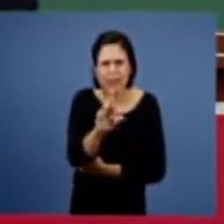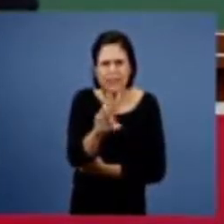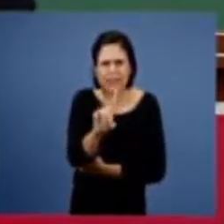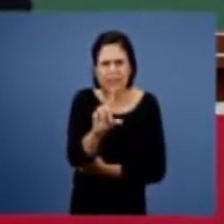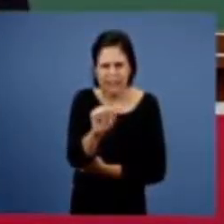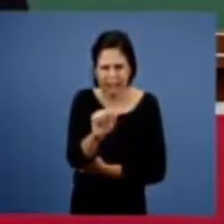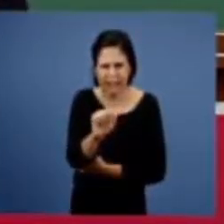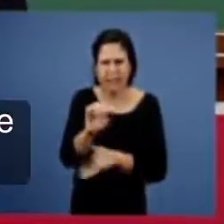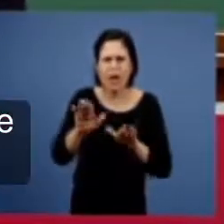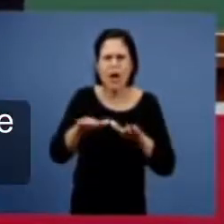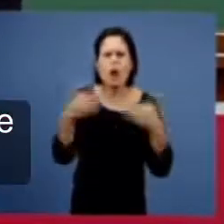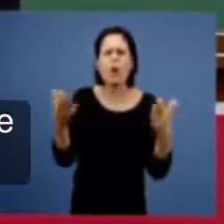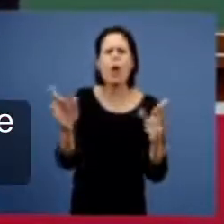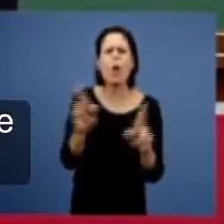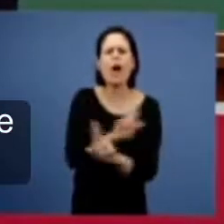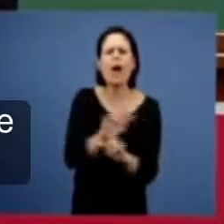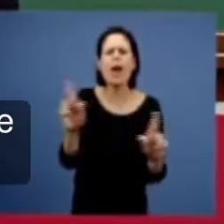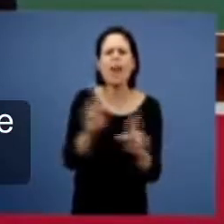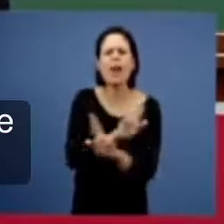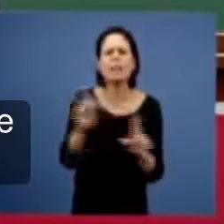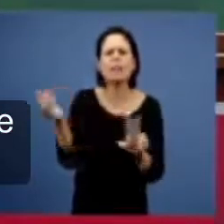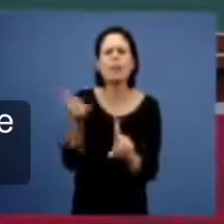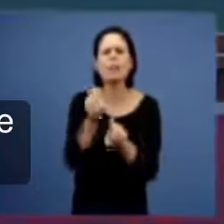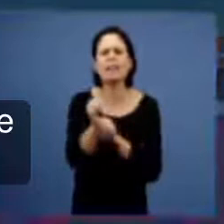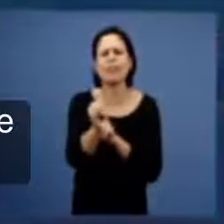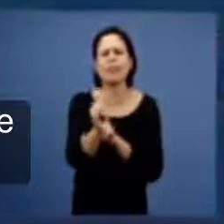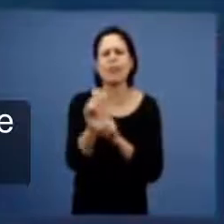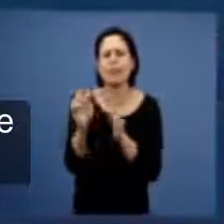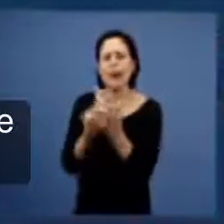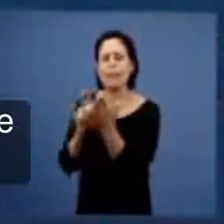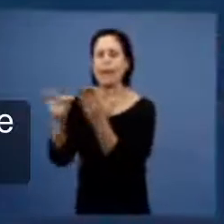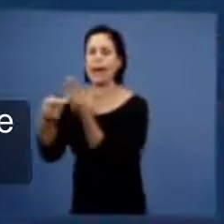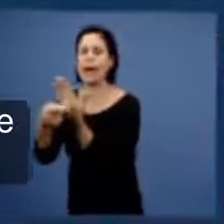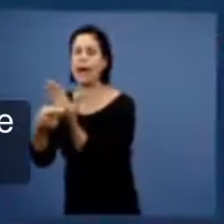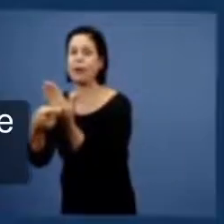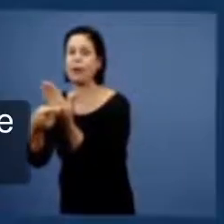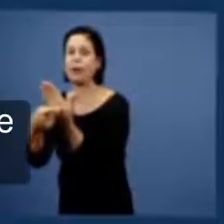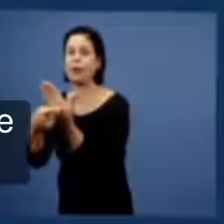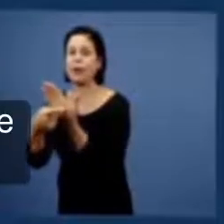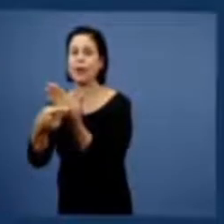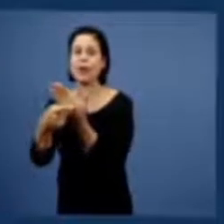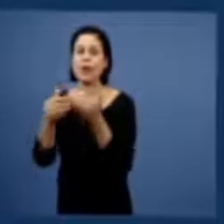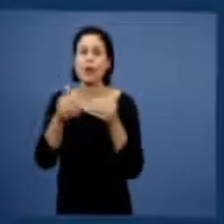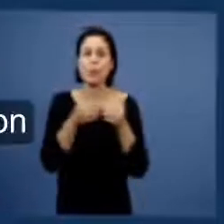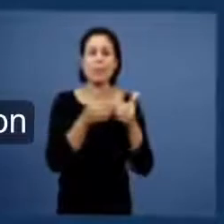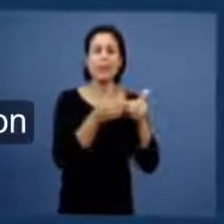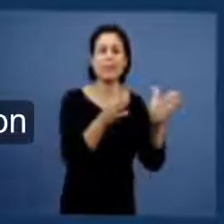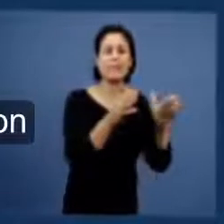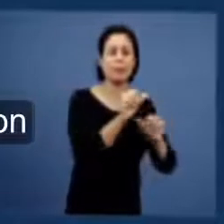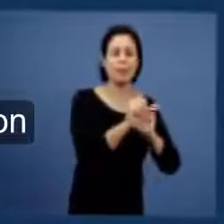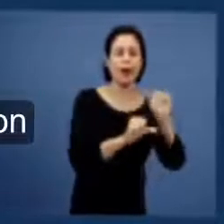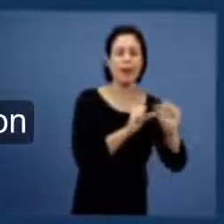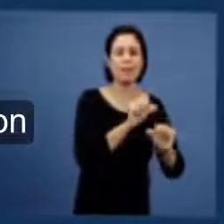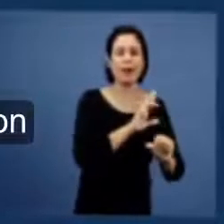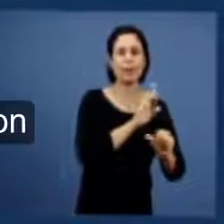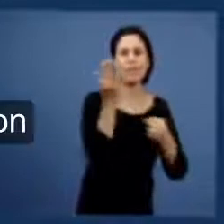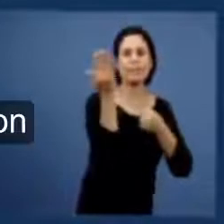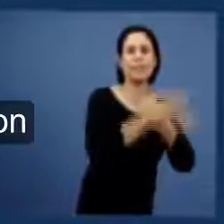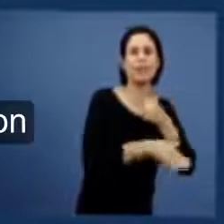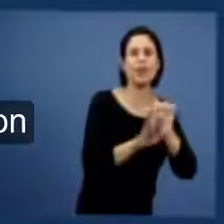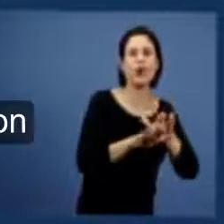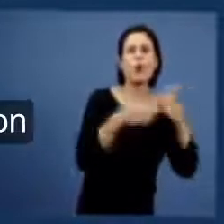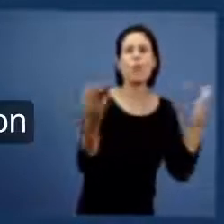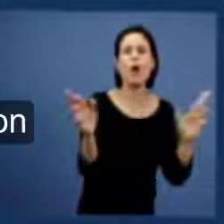estabelecida entre a parábola e o princípio defendido pela reforma que se refere